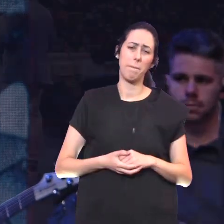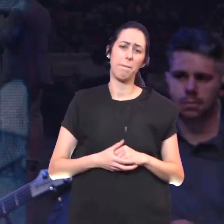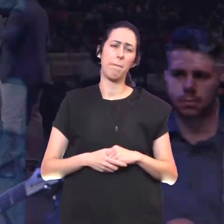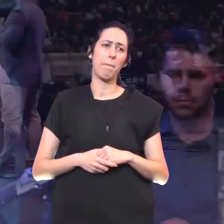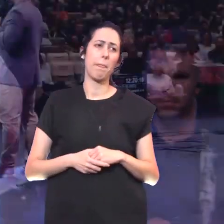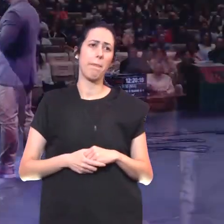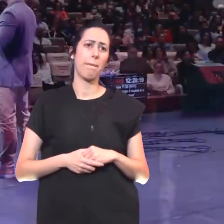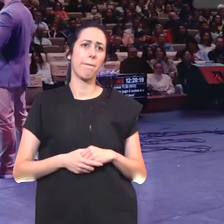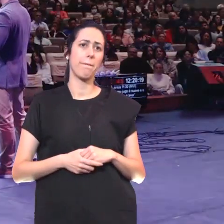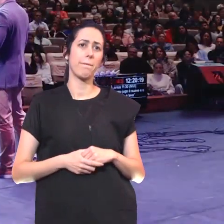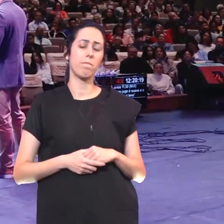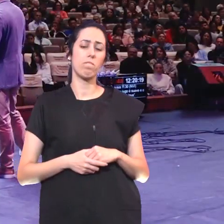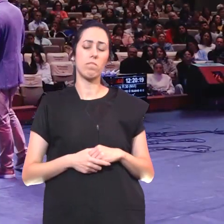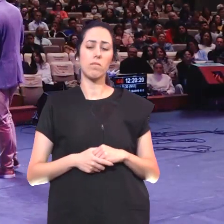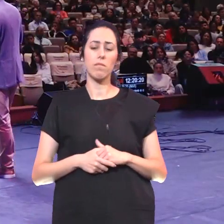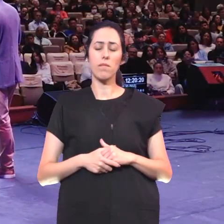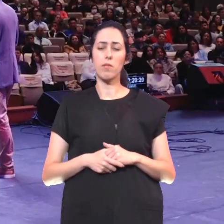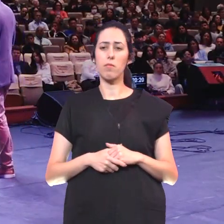E o Senhor o disse